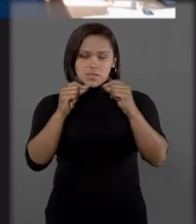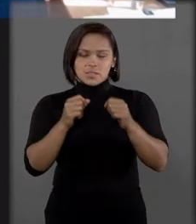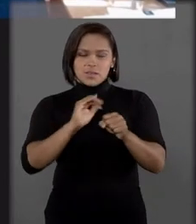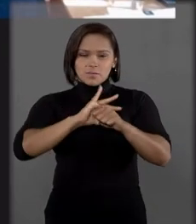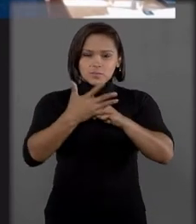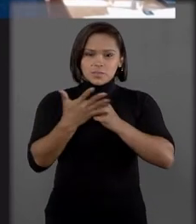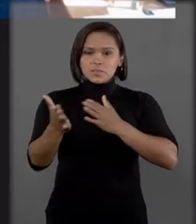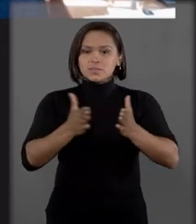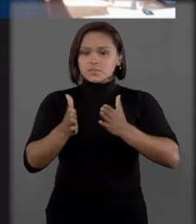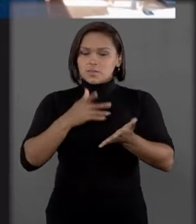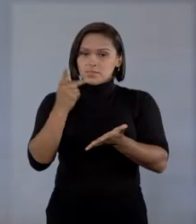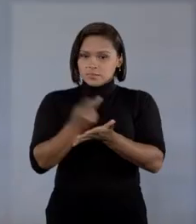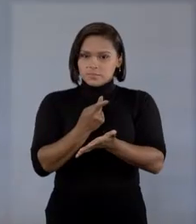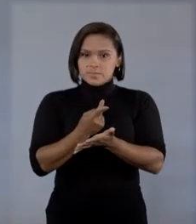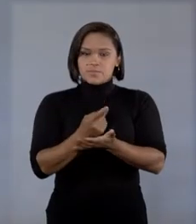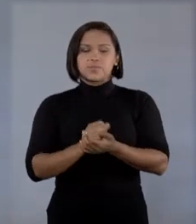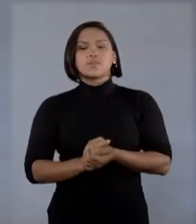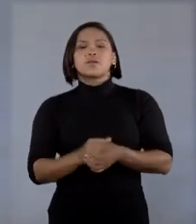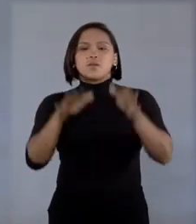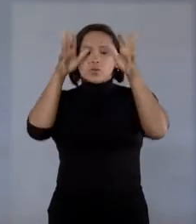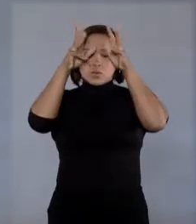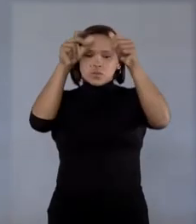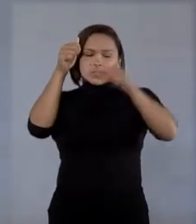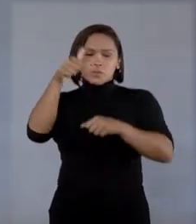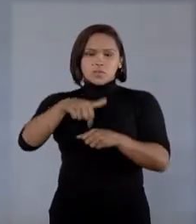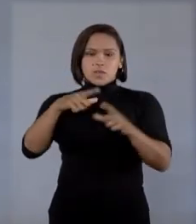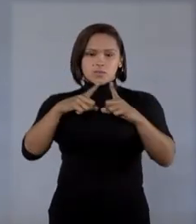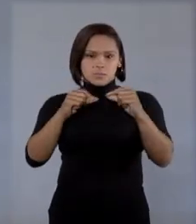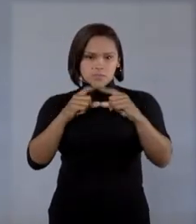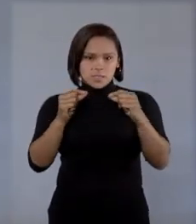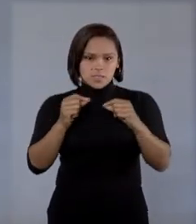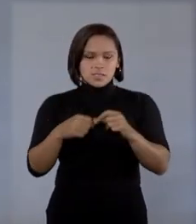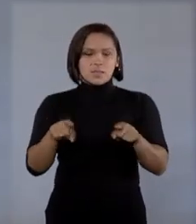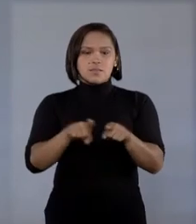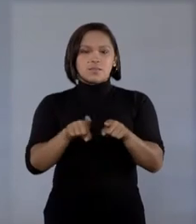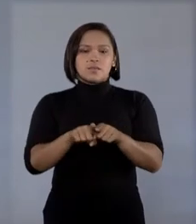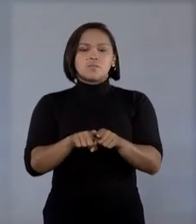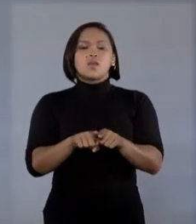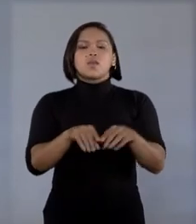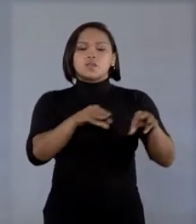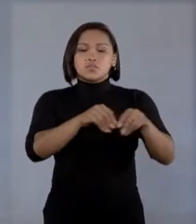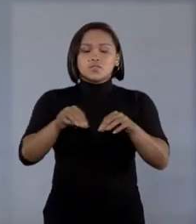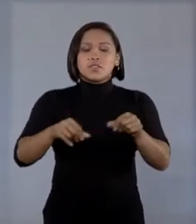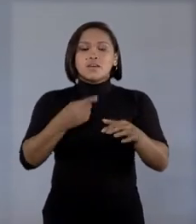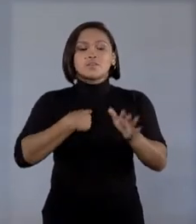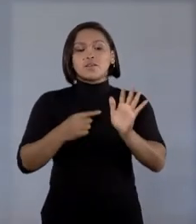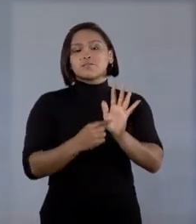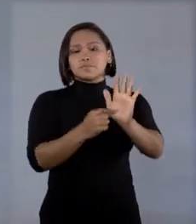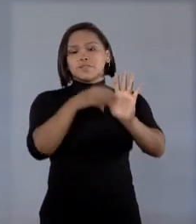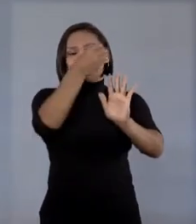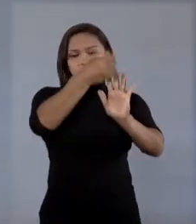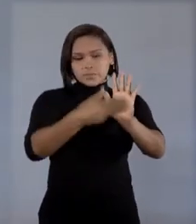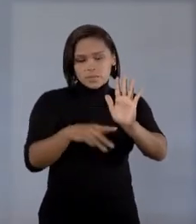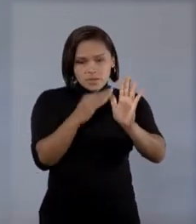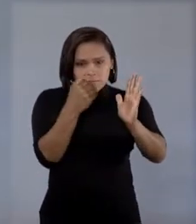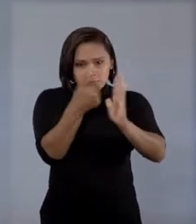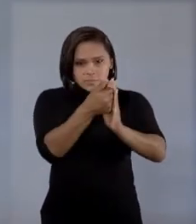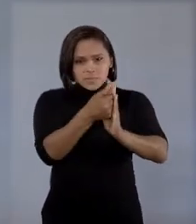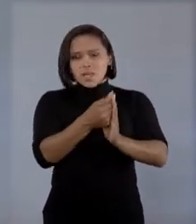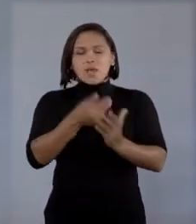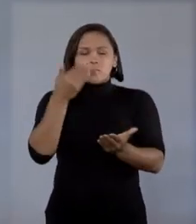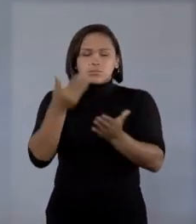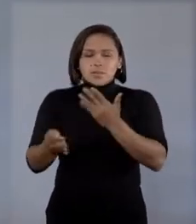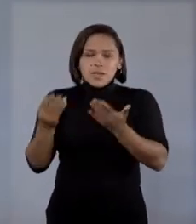pandemia da Covid-19. O Tribunal de Justiça do Distrito Federal e dos Territórios já havia declarado a incompetência da Vara Criminal para